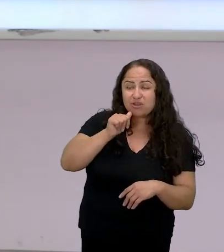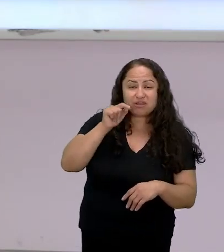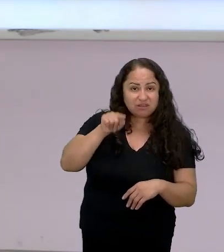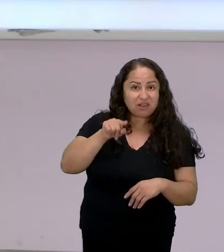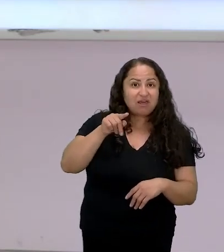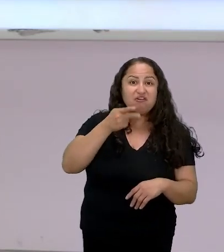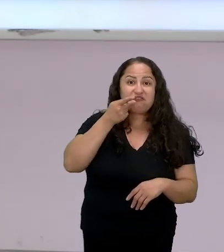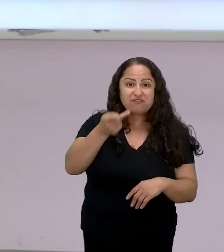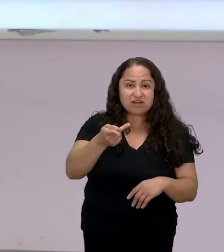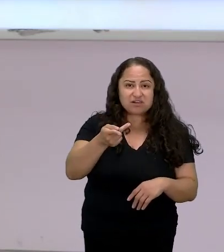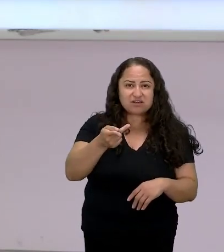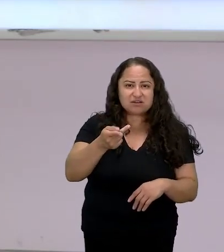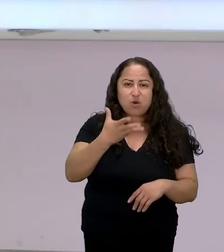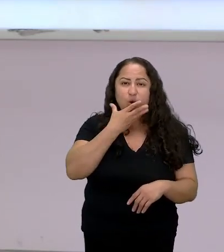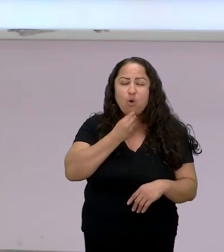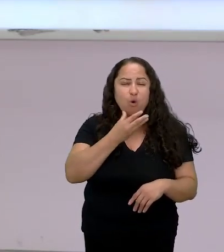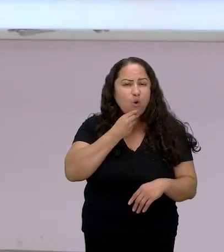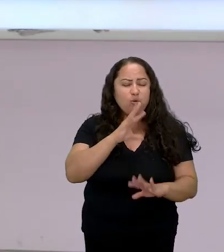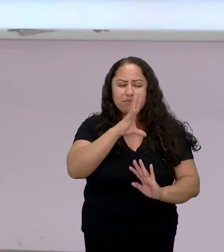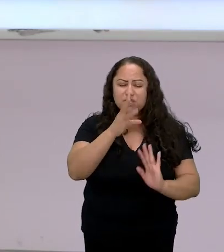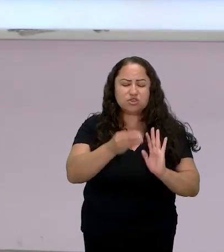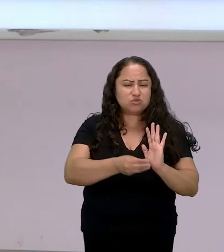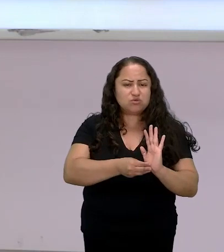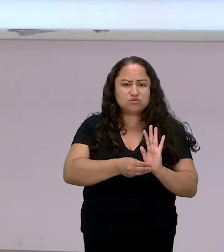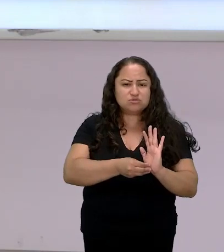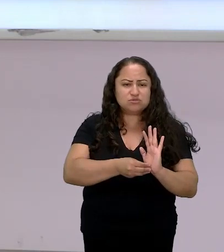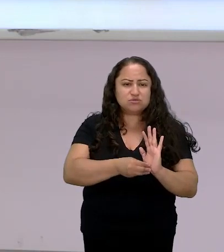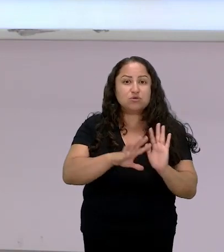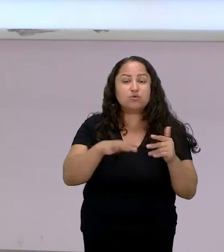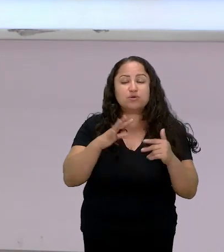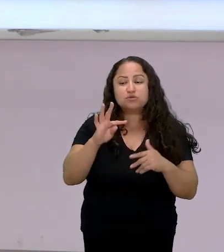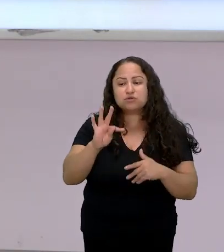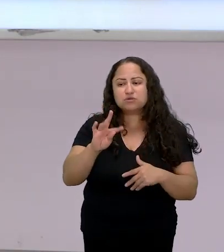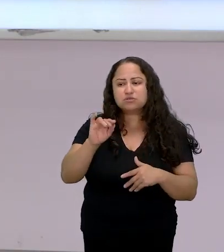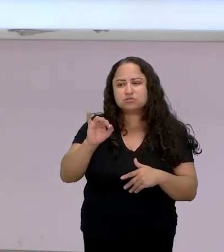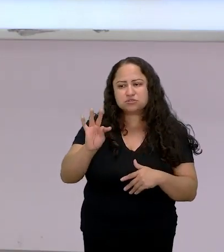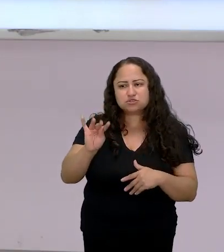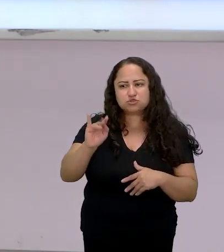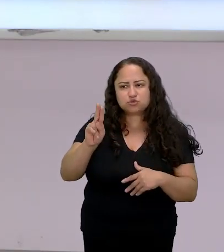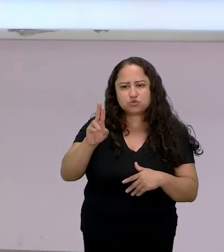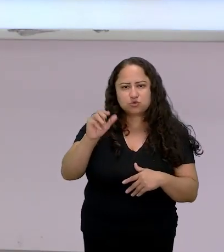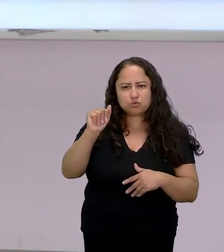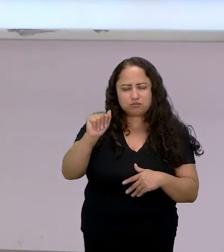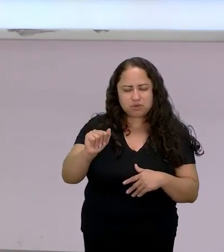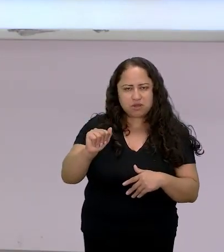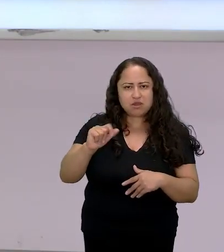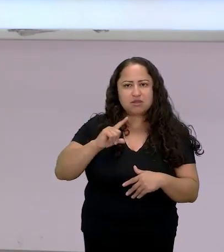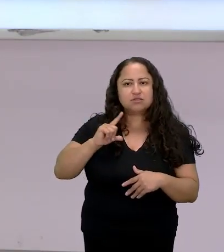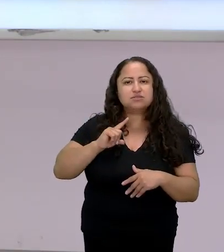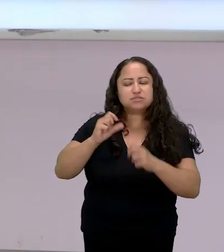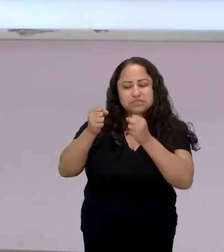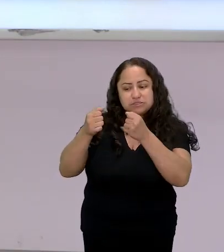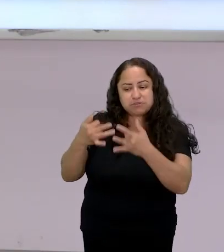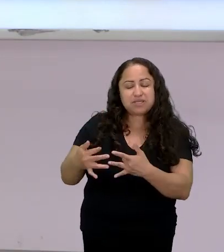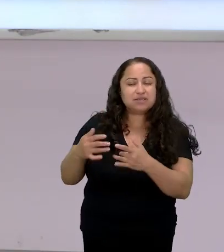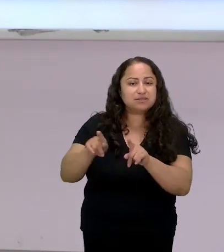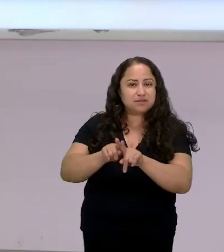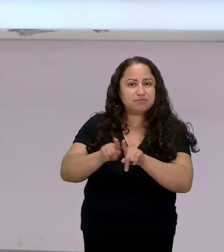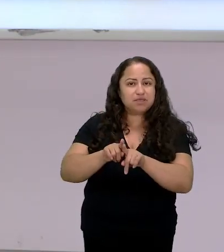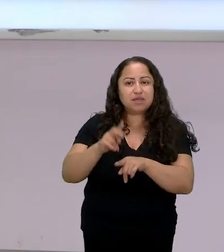todo homem quando a Tituba leva a história dela e do John que ela fala do John